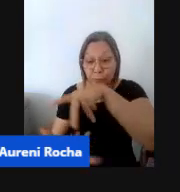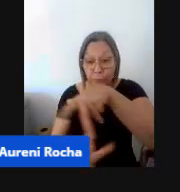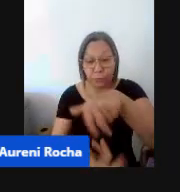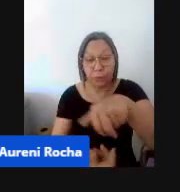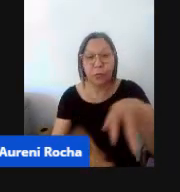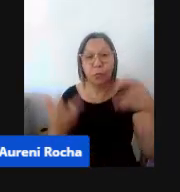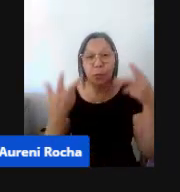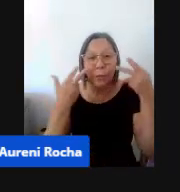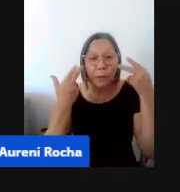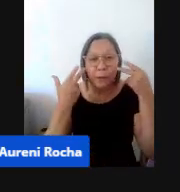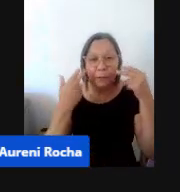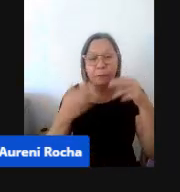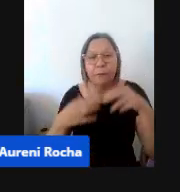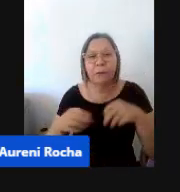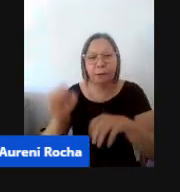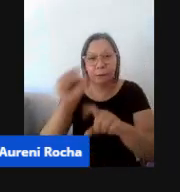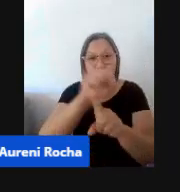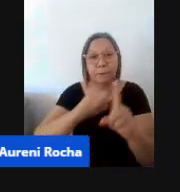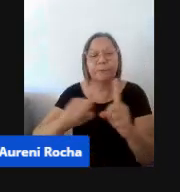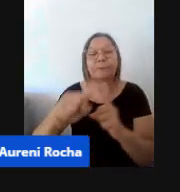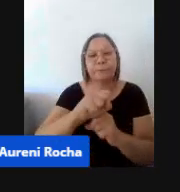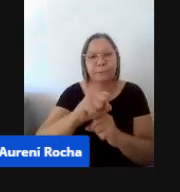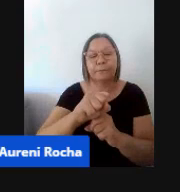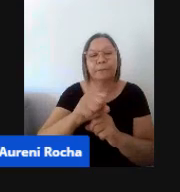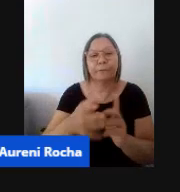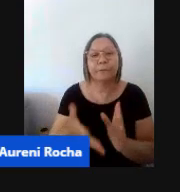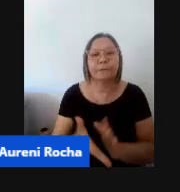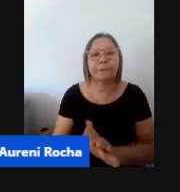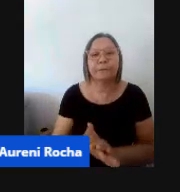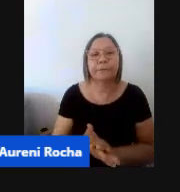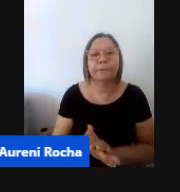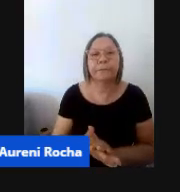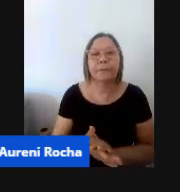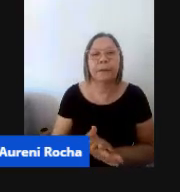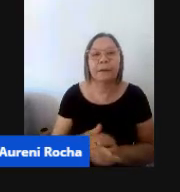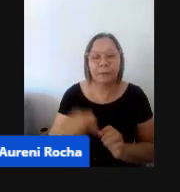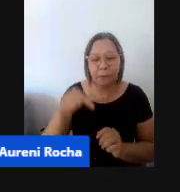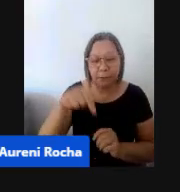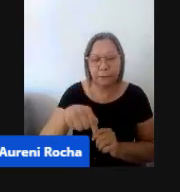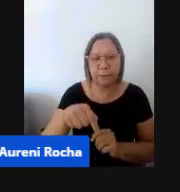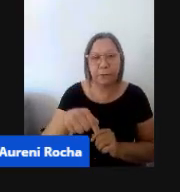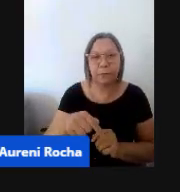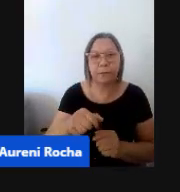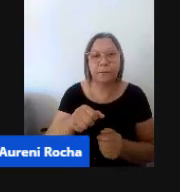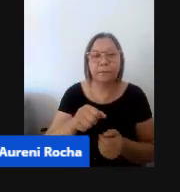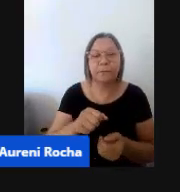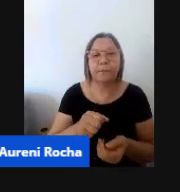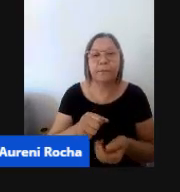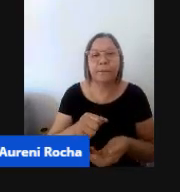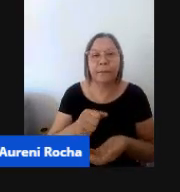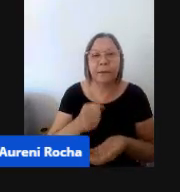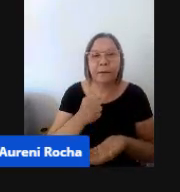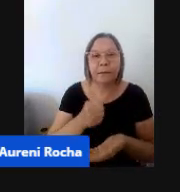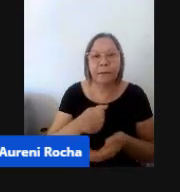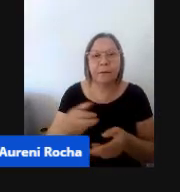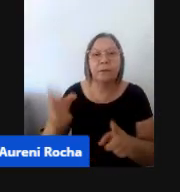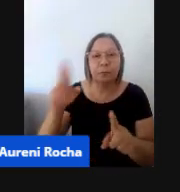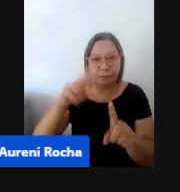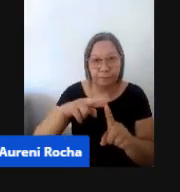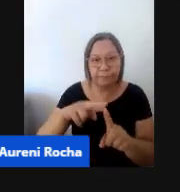campos, o nosso documento da REM, da rede, nós temos seis campos de experiência.